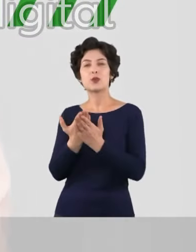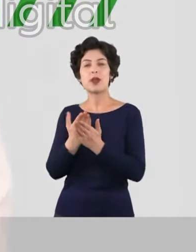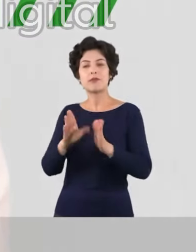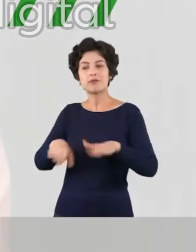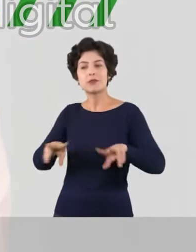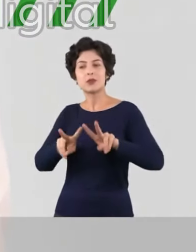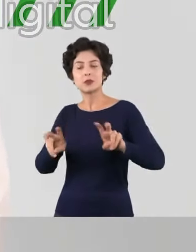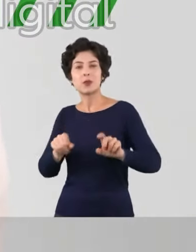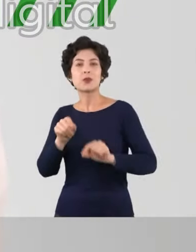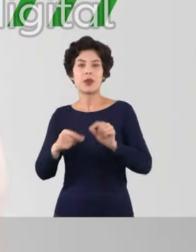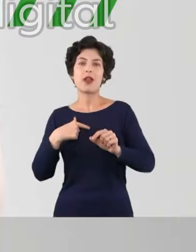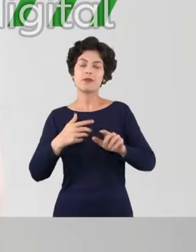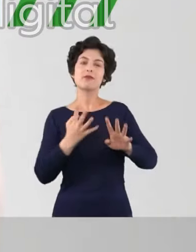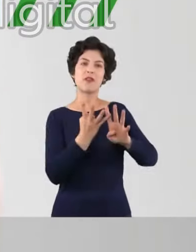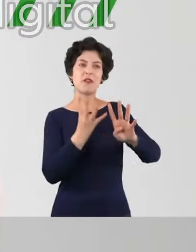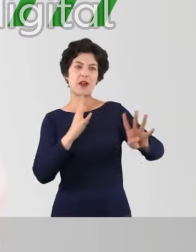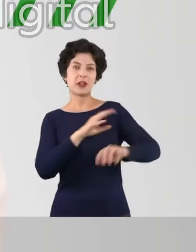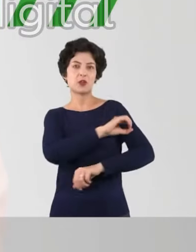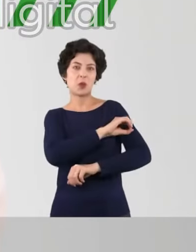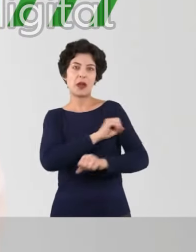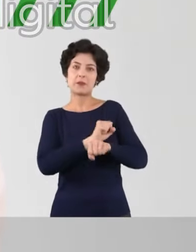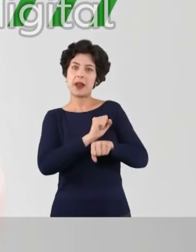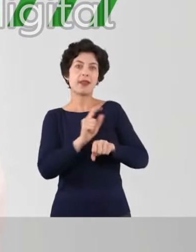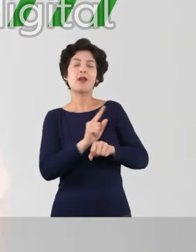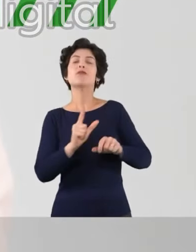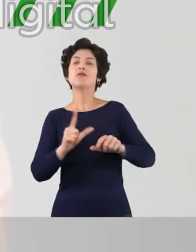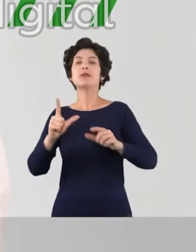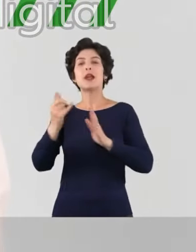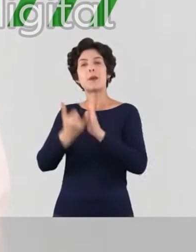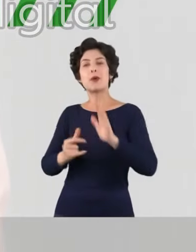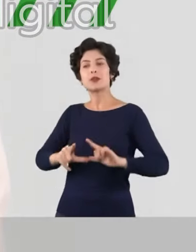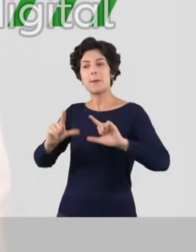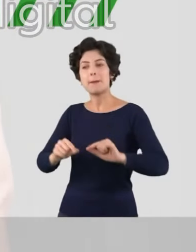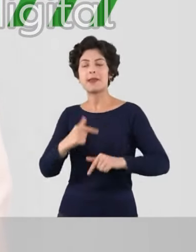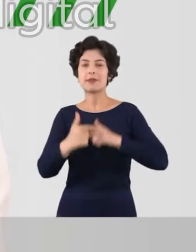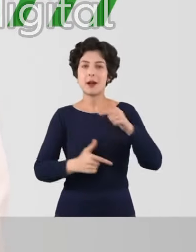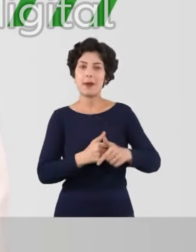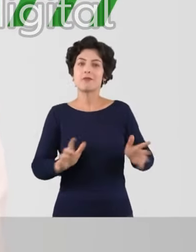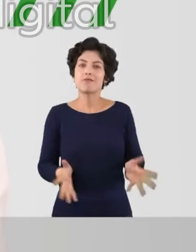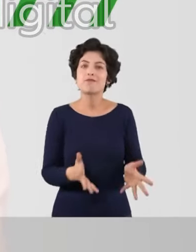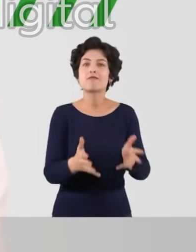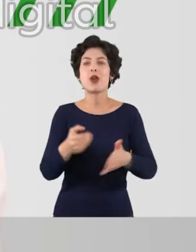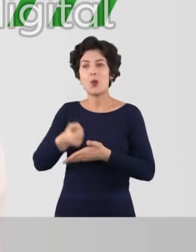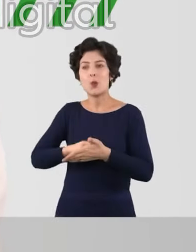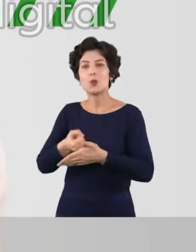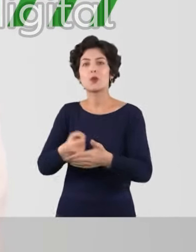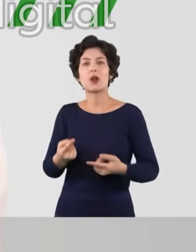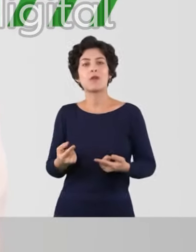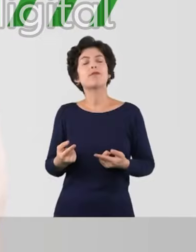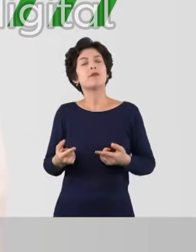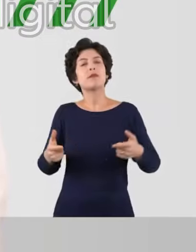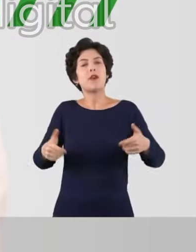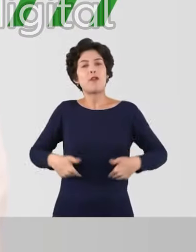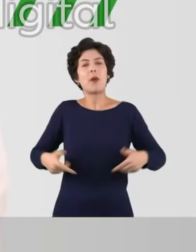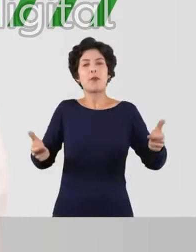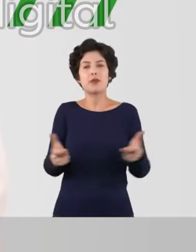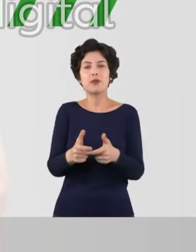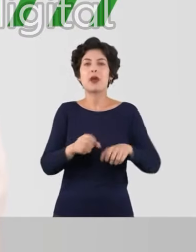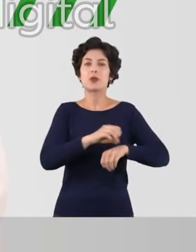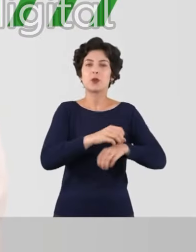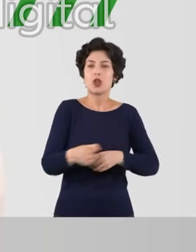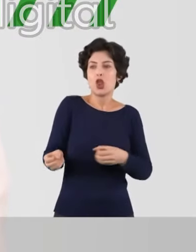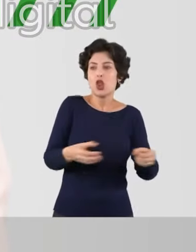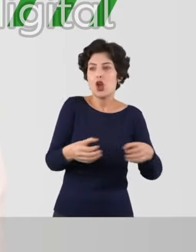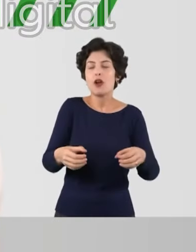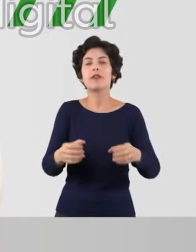garra fiz a lei que zerou a fila da creche. Diminui impostos, gerei emprego e renda. Lutarei contra a fome, por uma educação